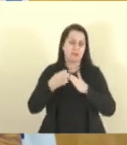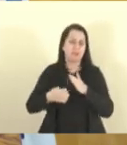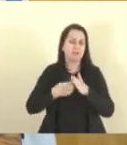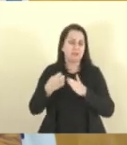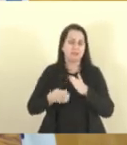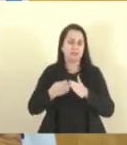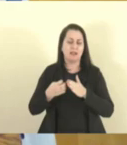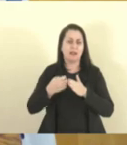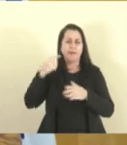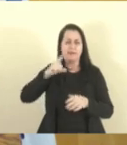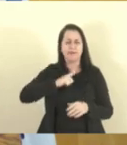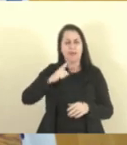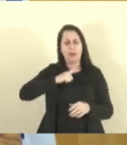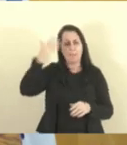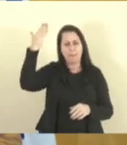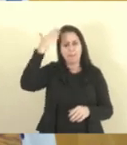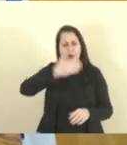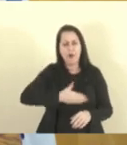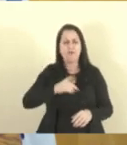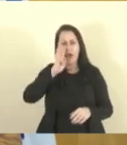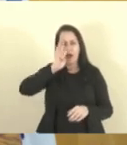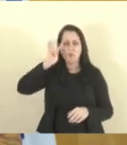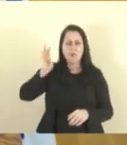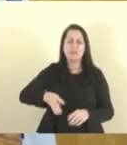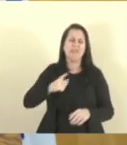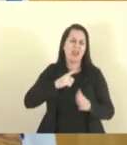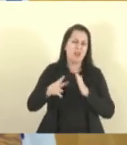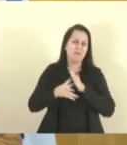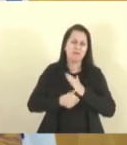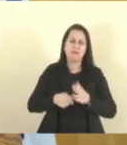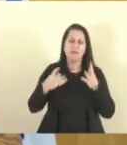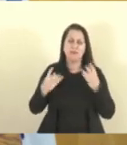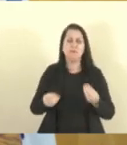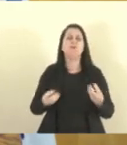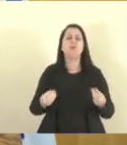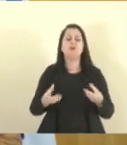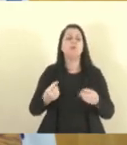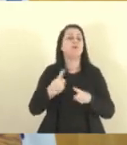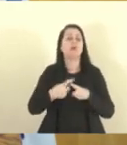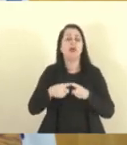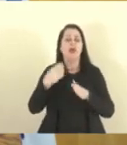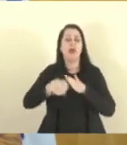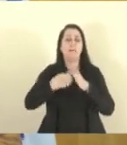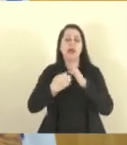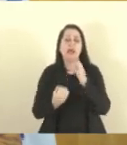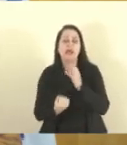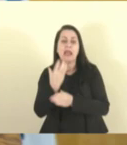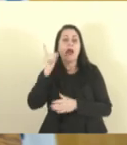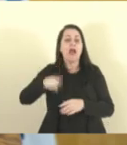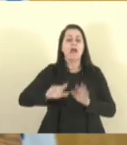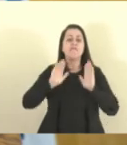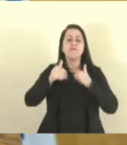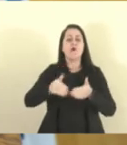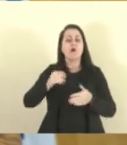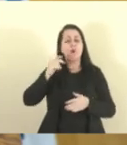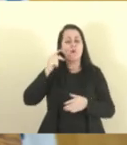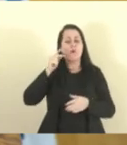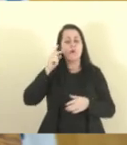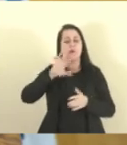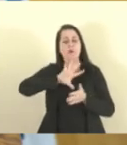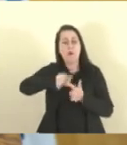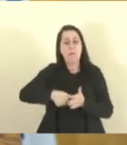comprovadamente acusada de corrupção porque foi criada para roubar dinheiro do